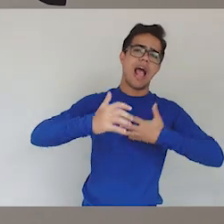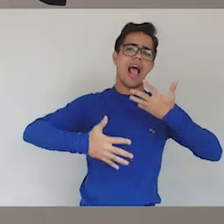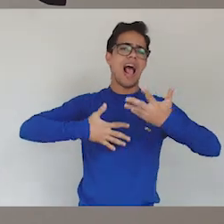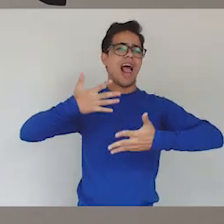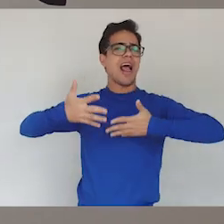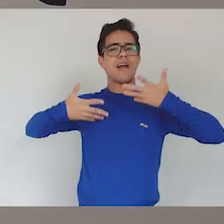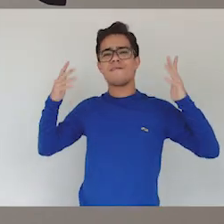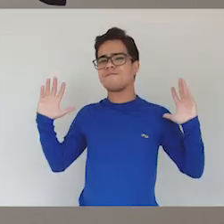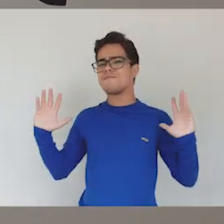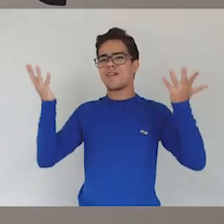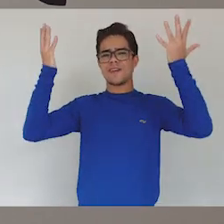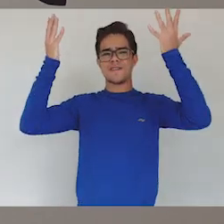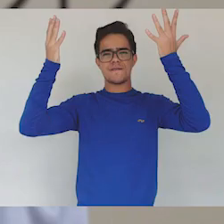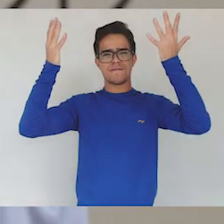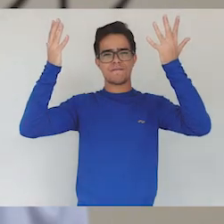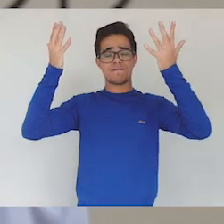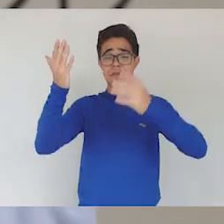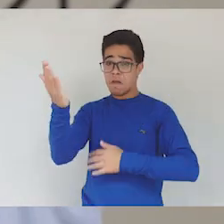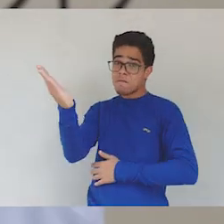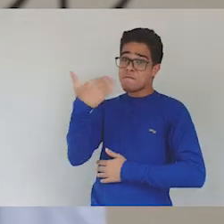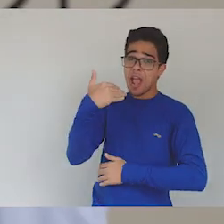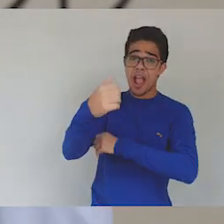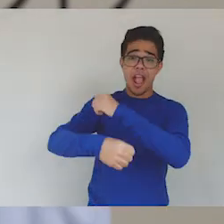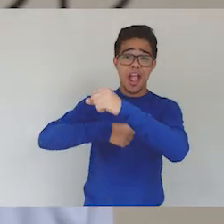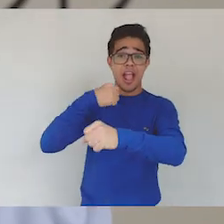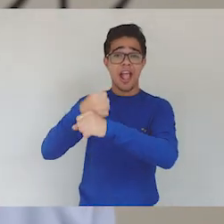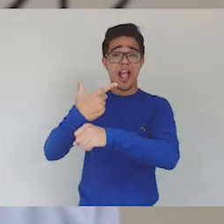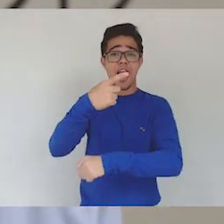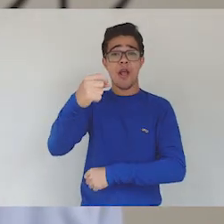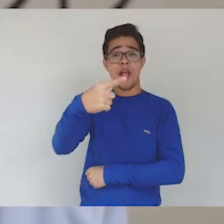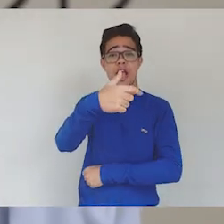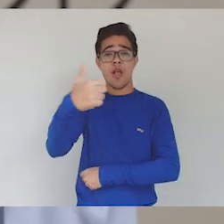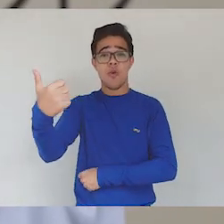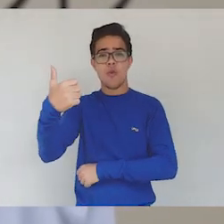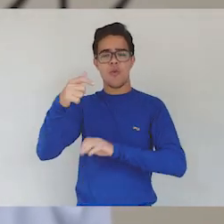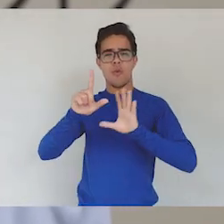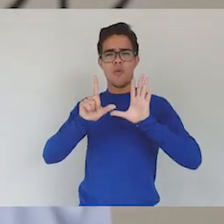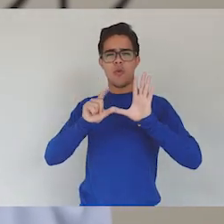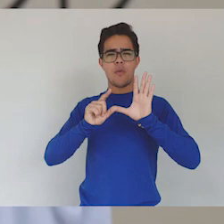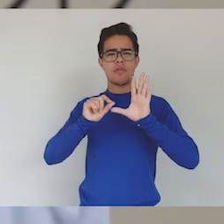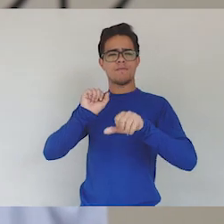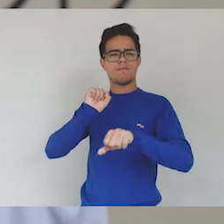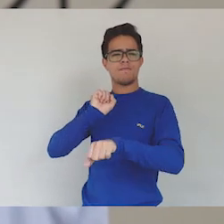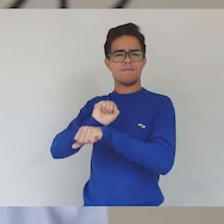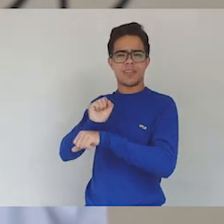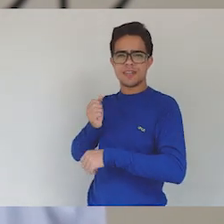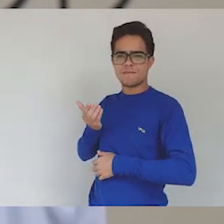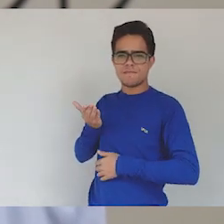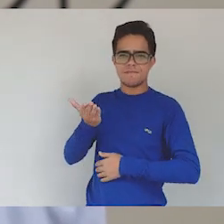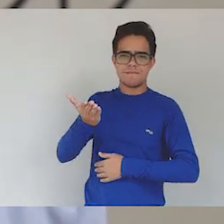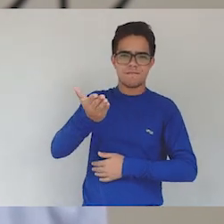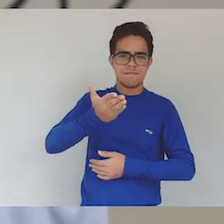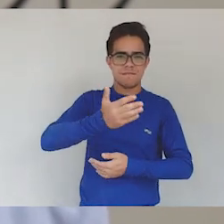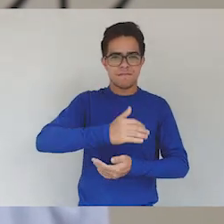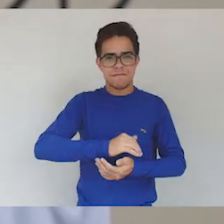celebrada. Que venha 2021! A UFCA se espera!